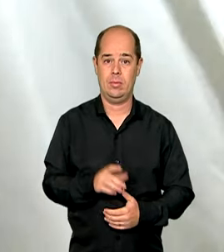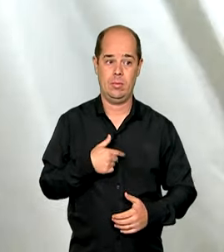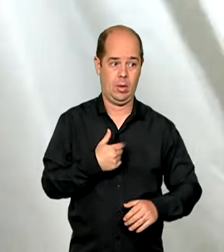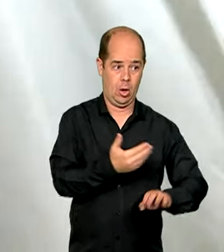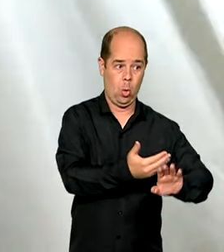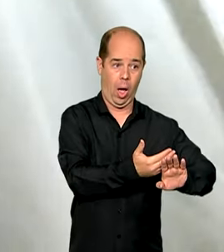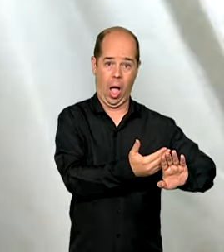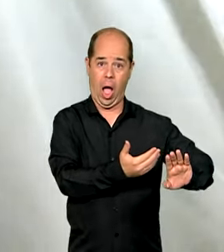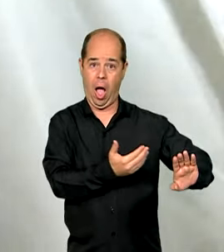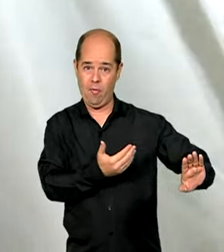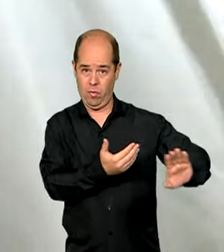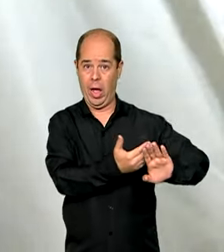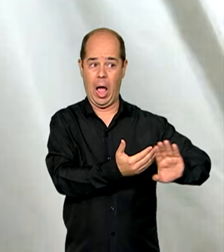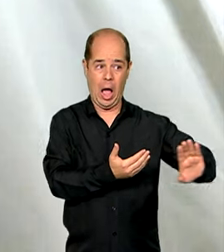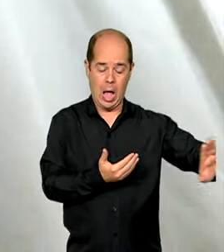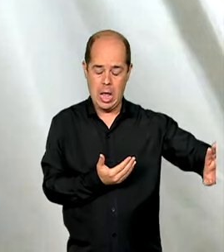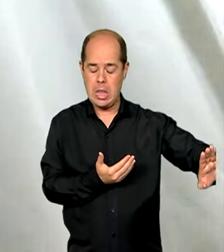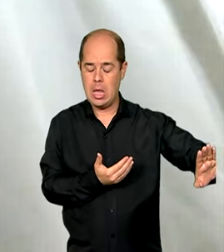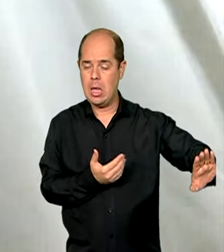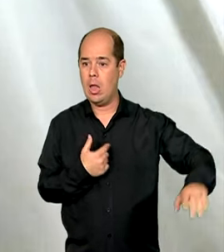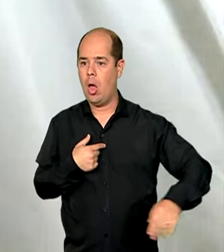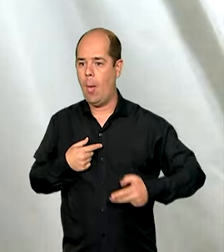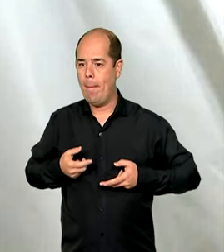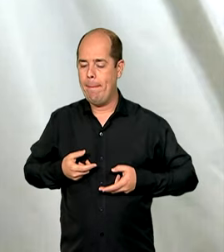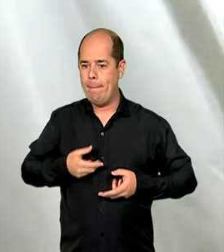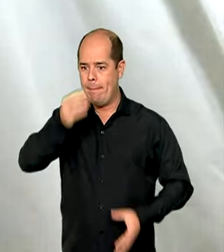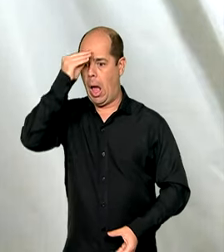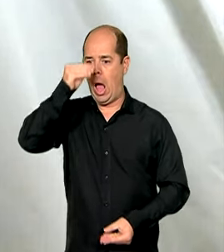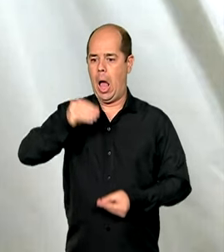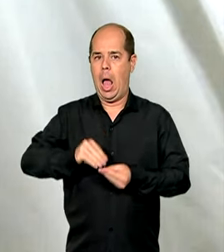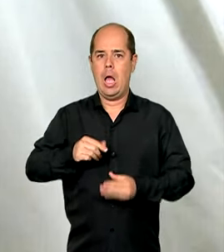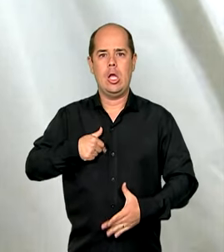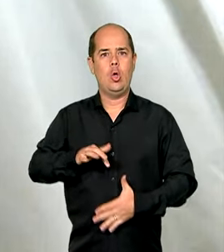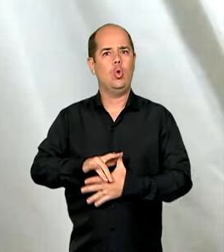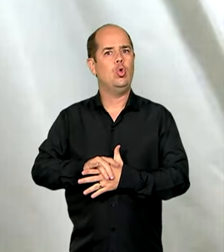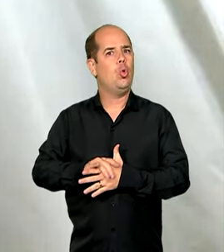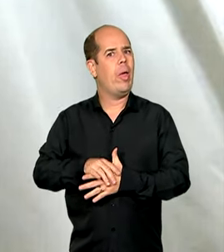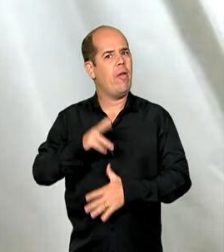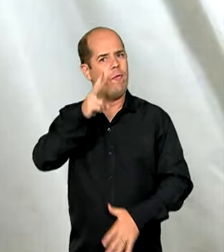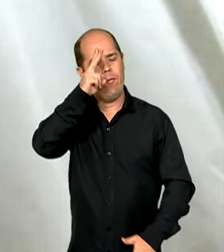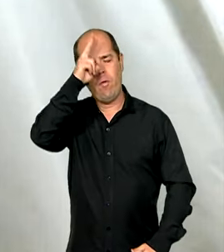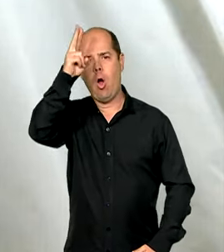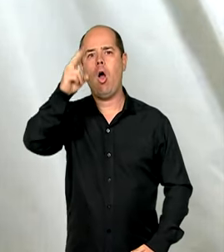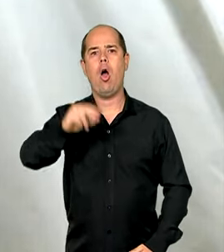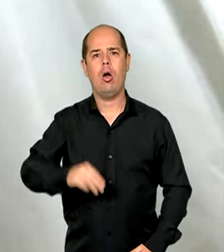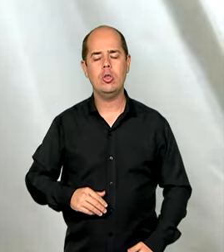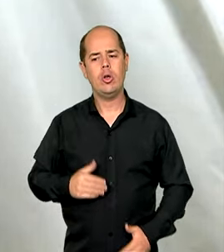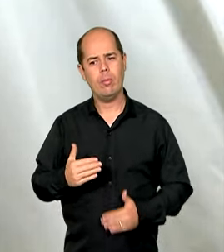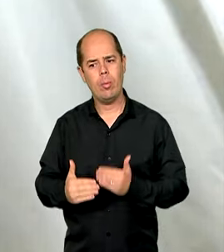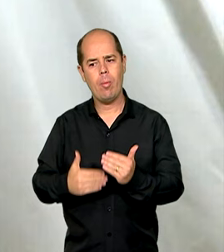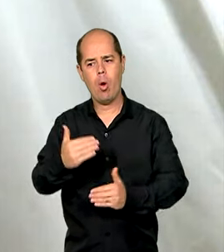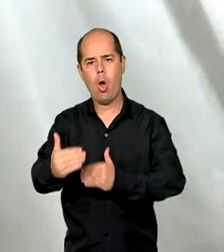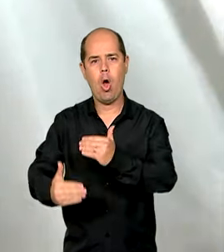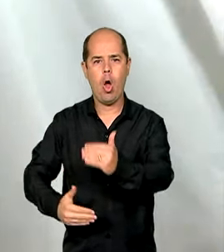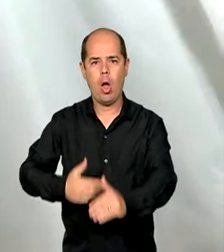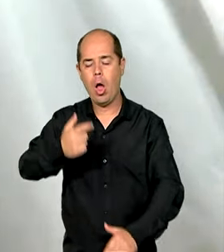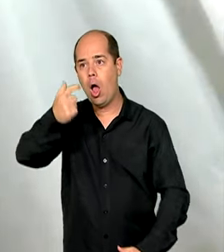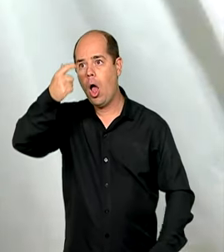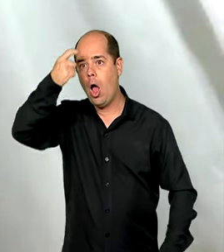percebi realmente o quão doente eu estava. Então, aos poucos, vai vindo aquela consciência de que você tem que